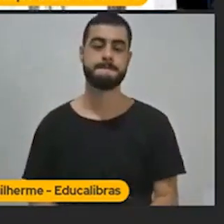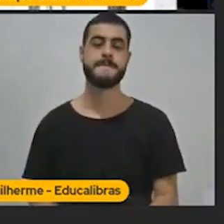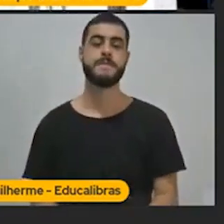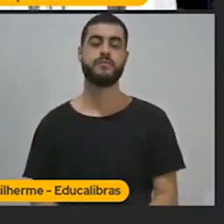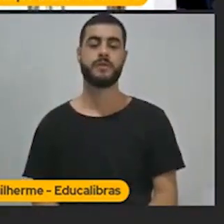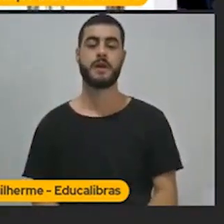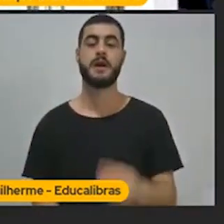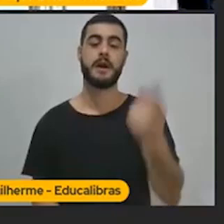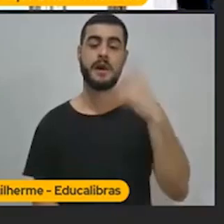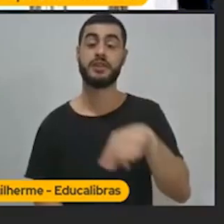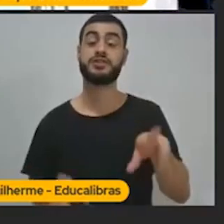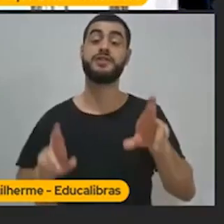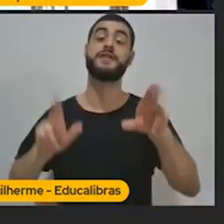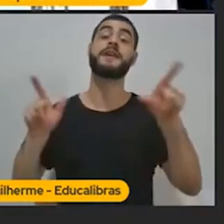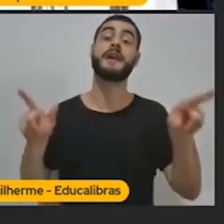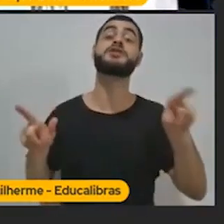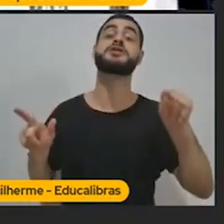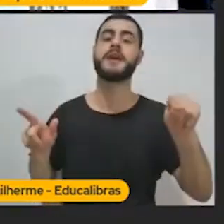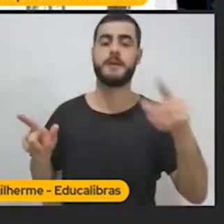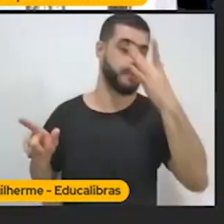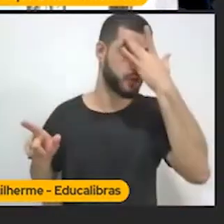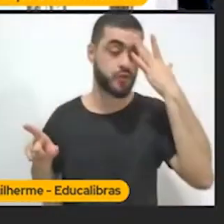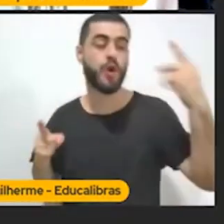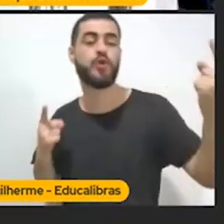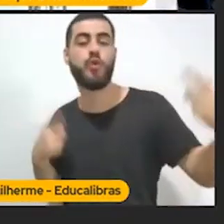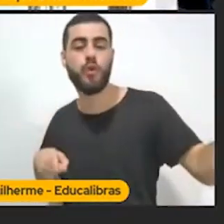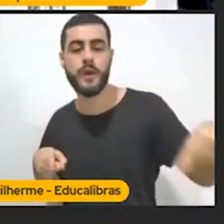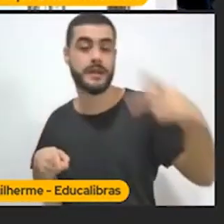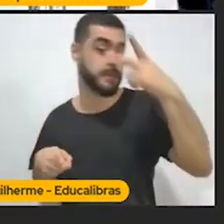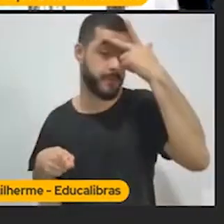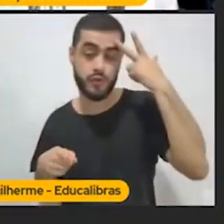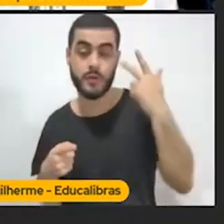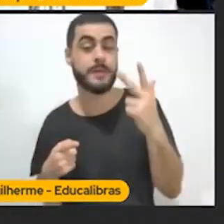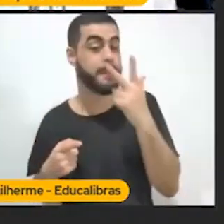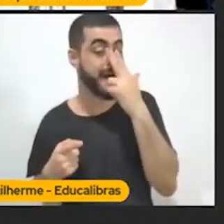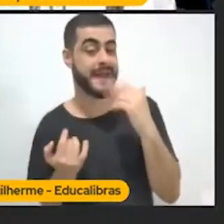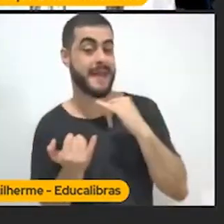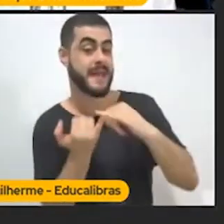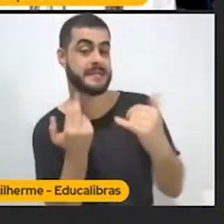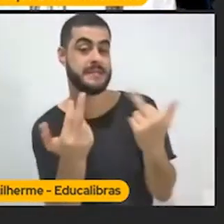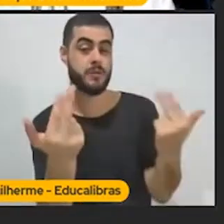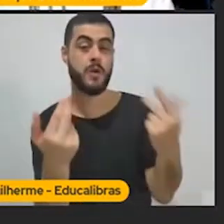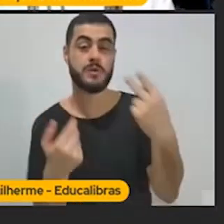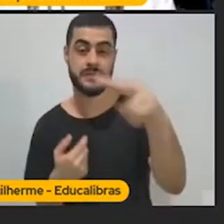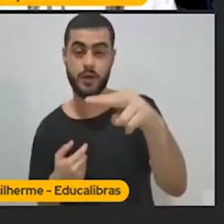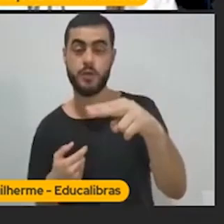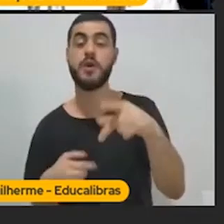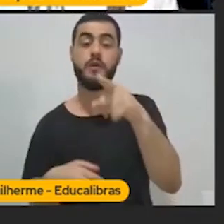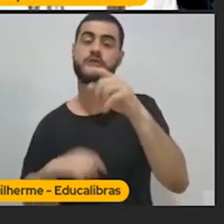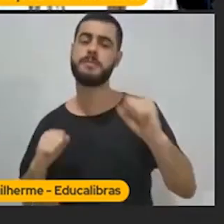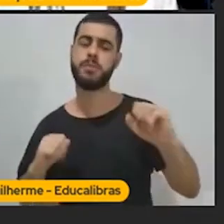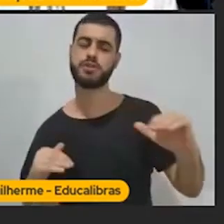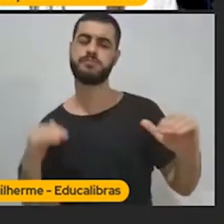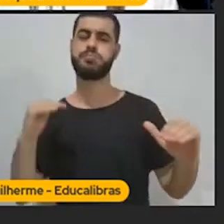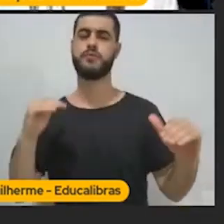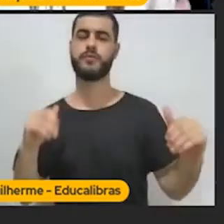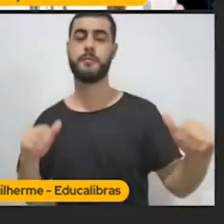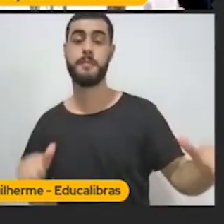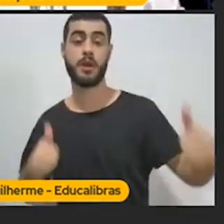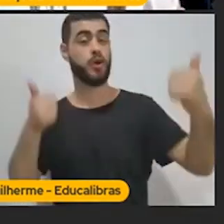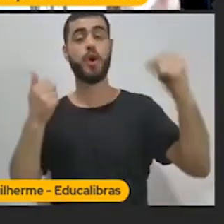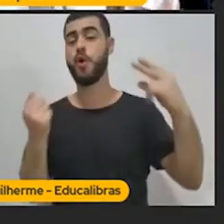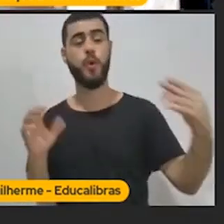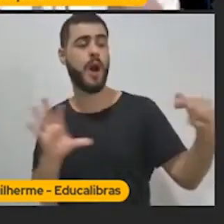e que você deveria ou fazer muito melhor, ou então se aliar. Ah, eu adoro esse lugar de pensar concorrência como aliados também,